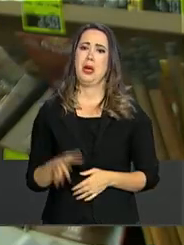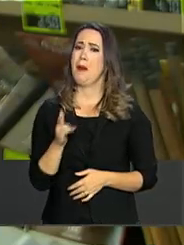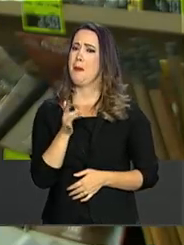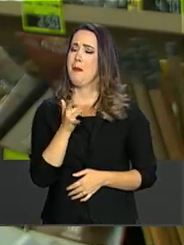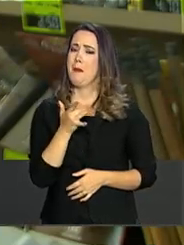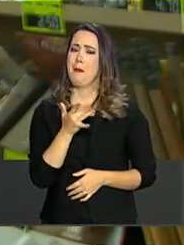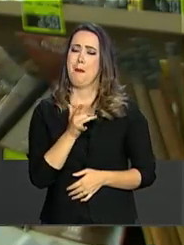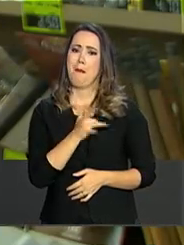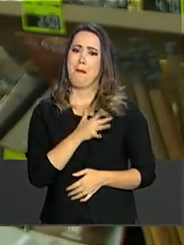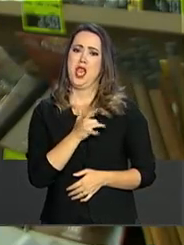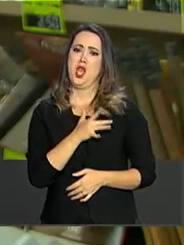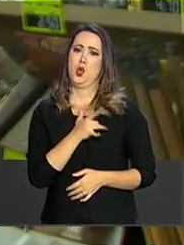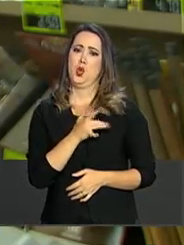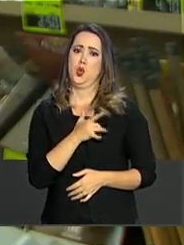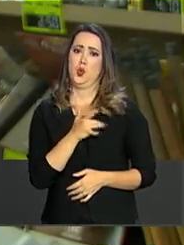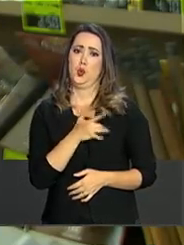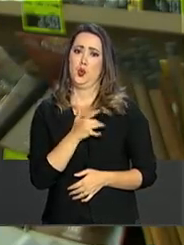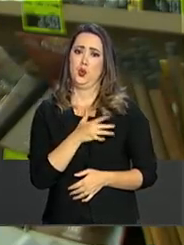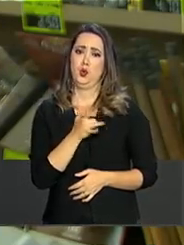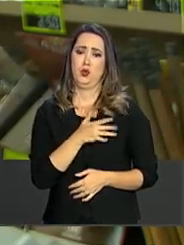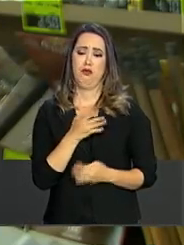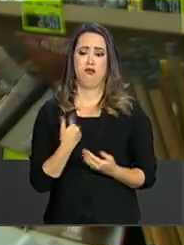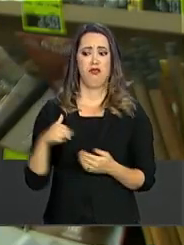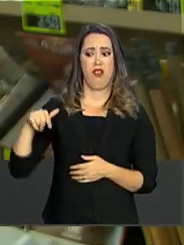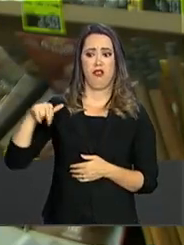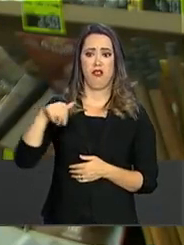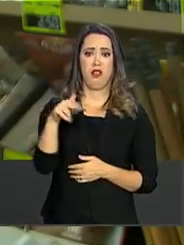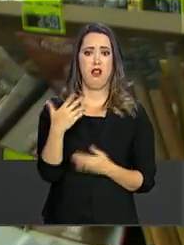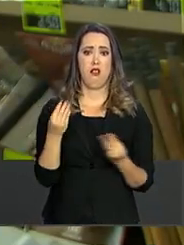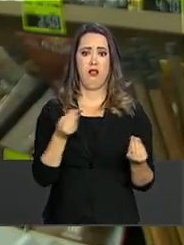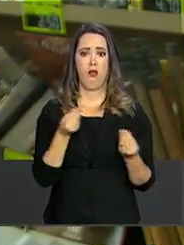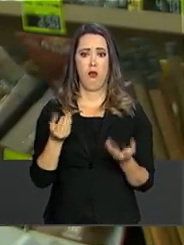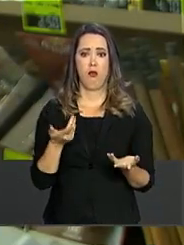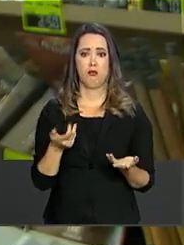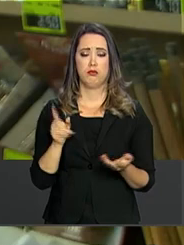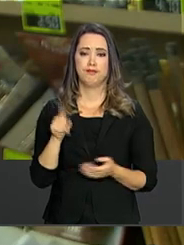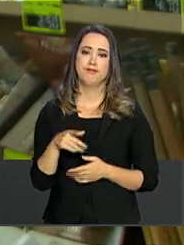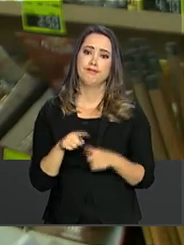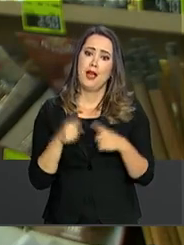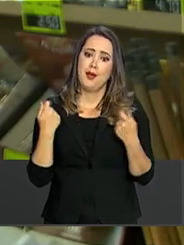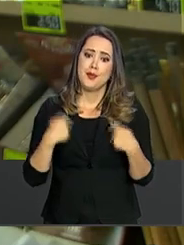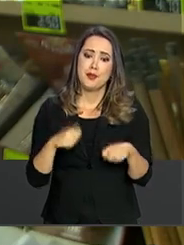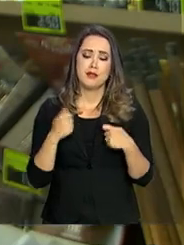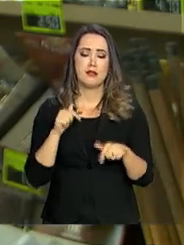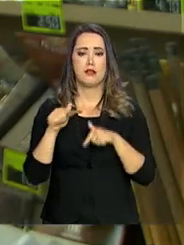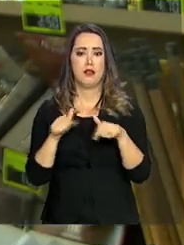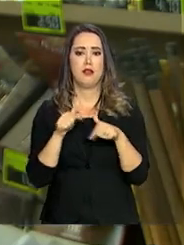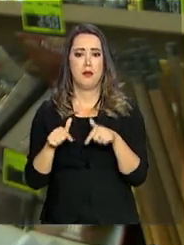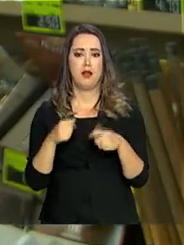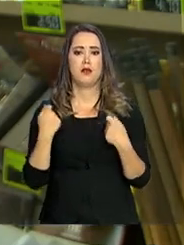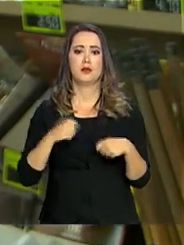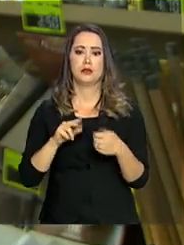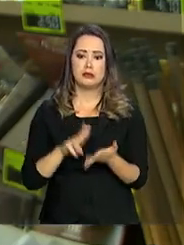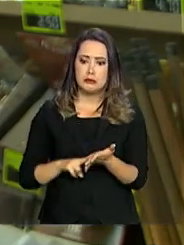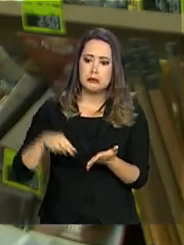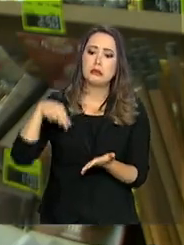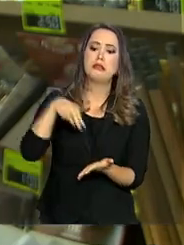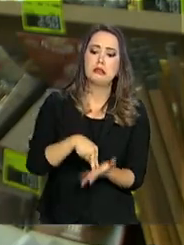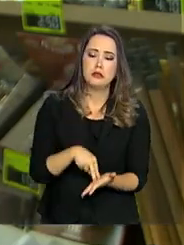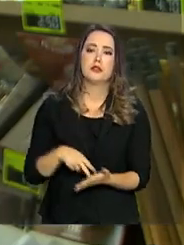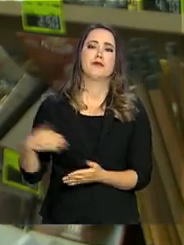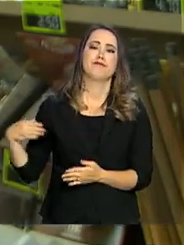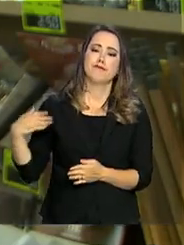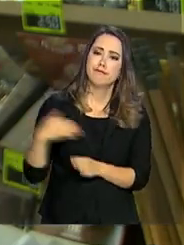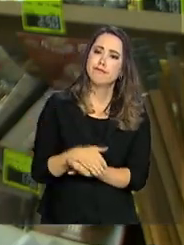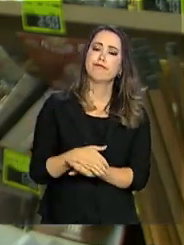ir na rua, com medo de andar pela cidade. Só que, infelizmente, a gente tem que trabalhar, gente tem que levantar de manhã e vir